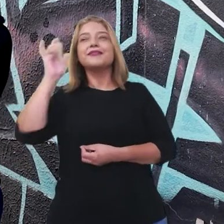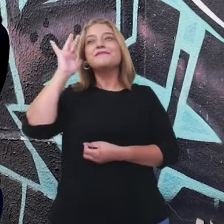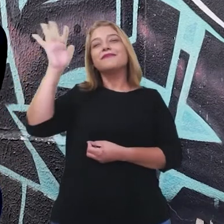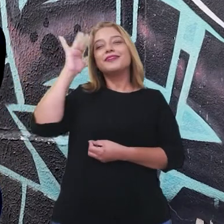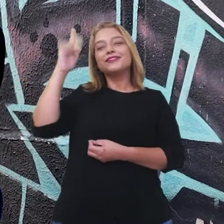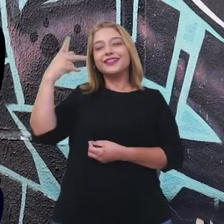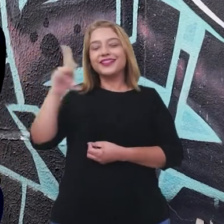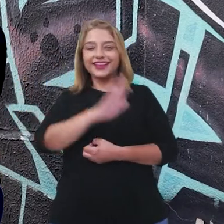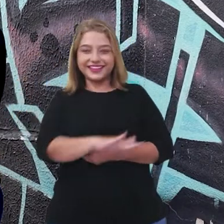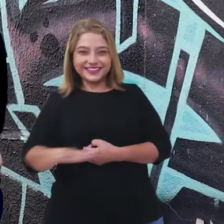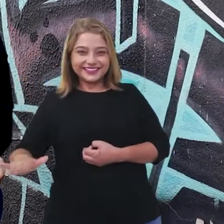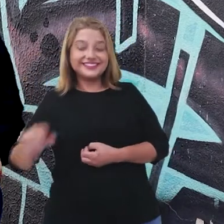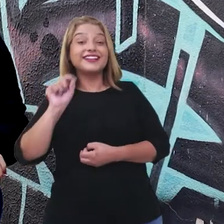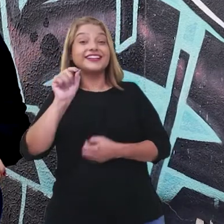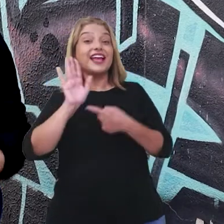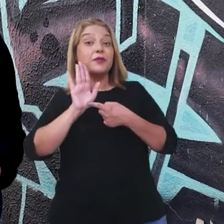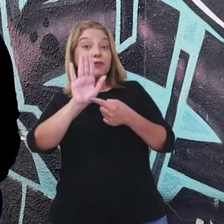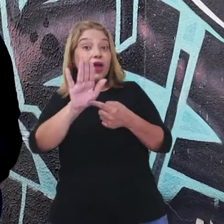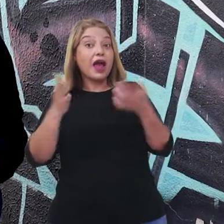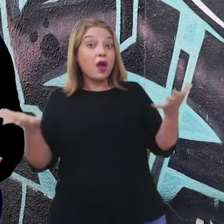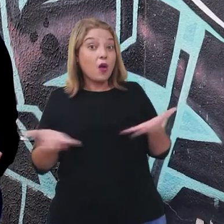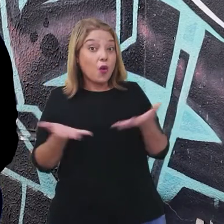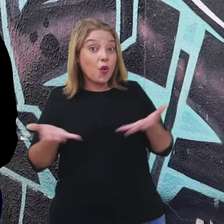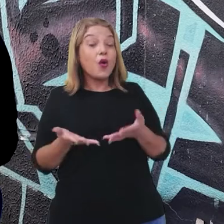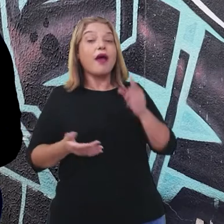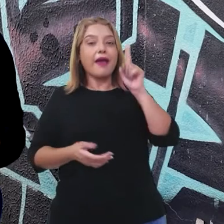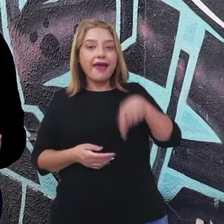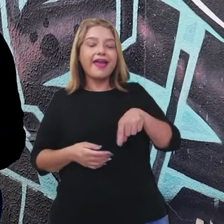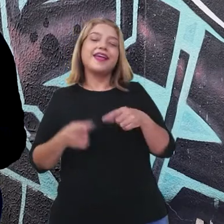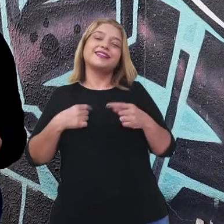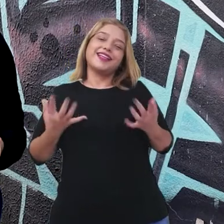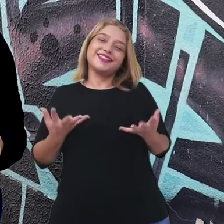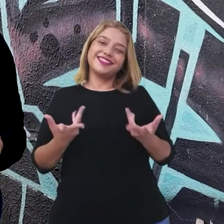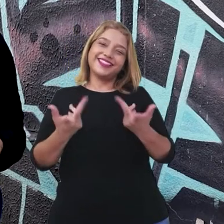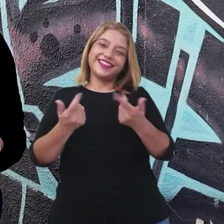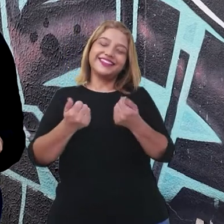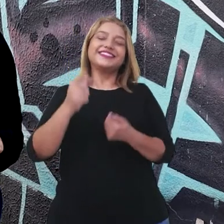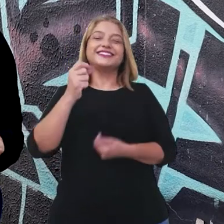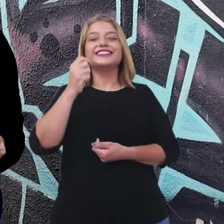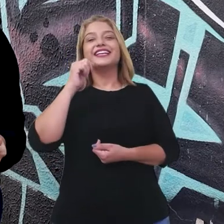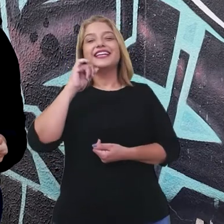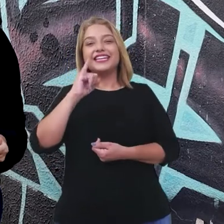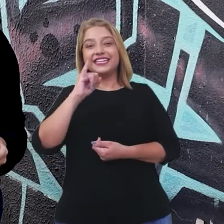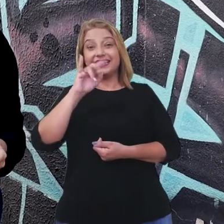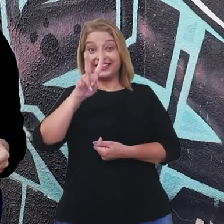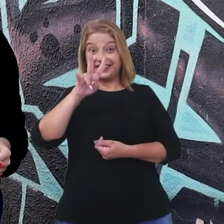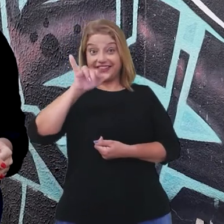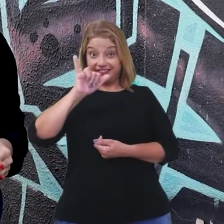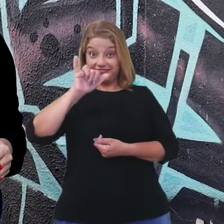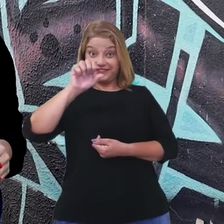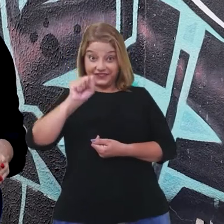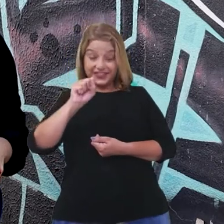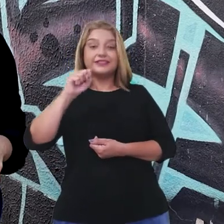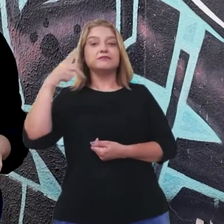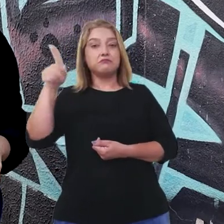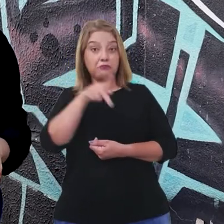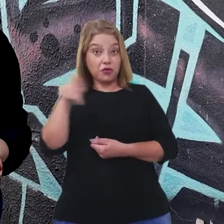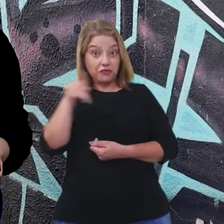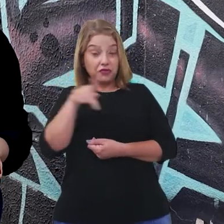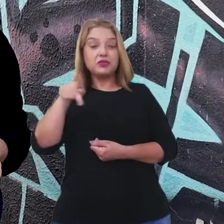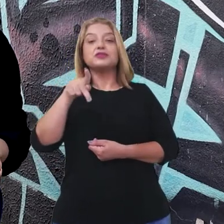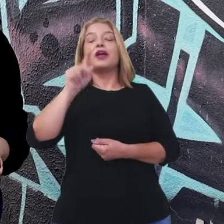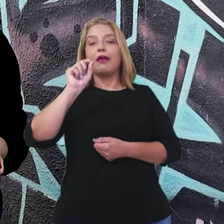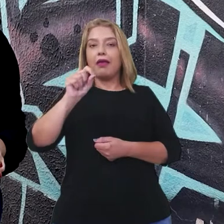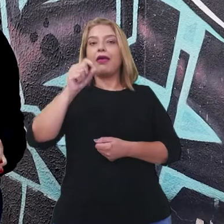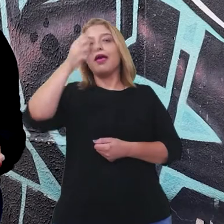Ah, e quem vai apresentar esse momento para nós é a nossa querida Ives Stella, professora da Rede Municipal de Educação